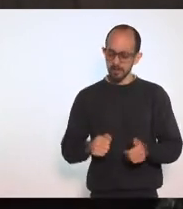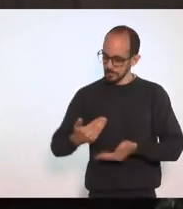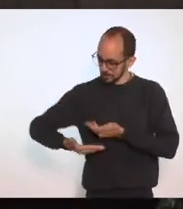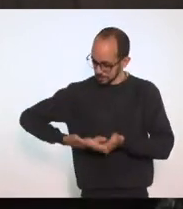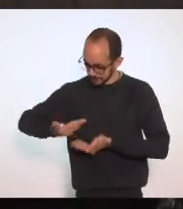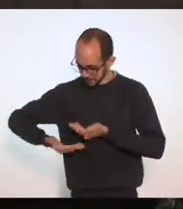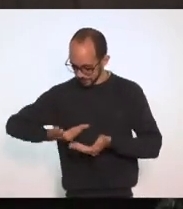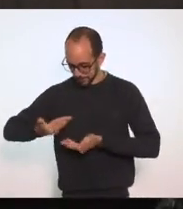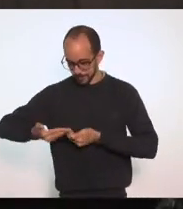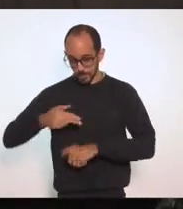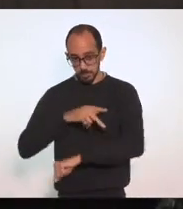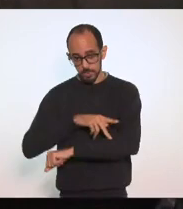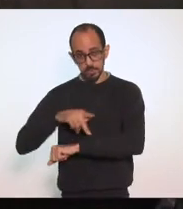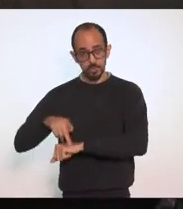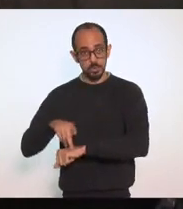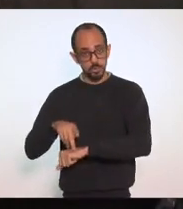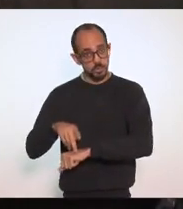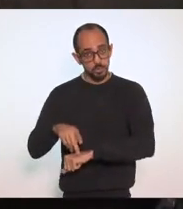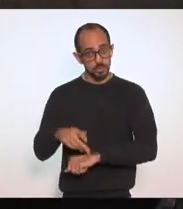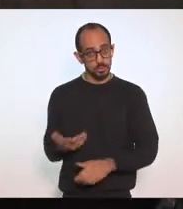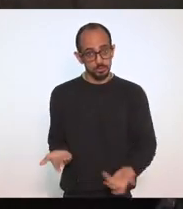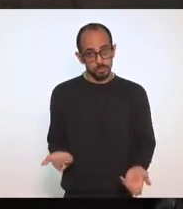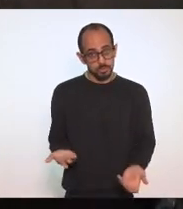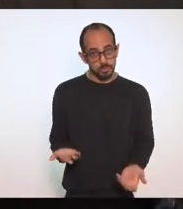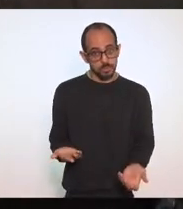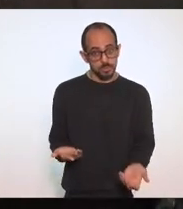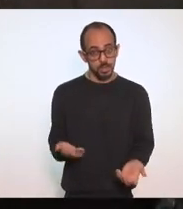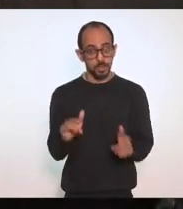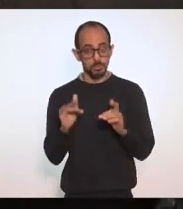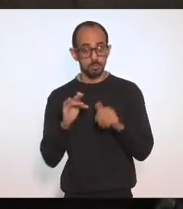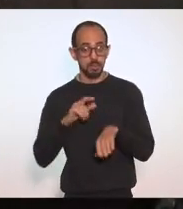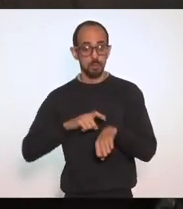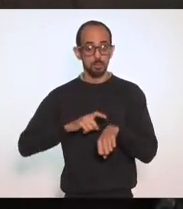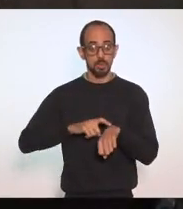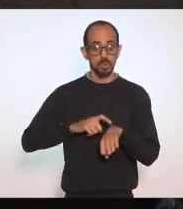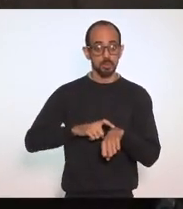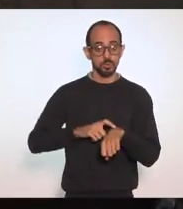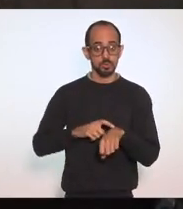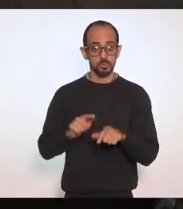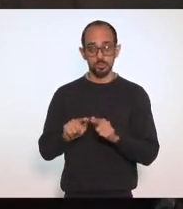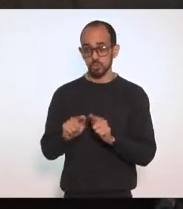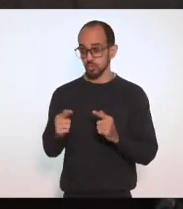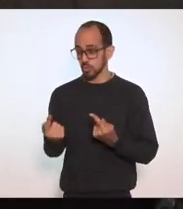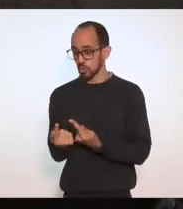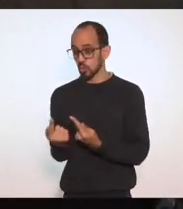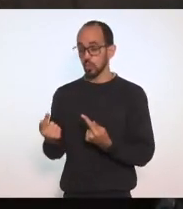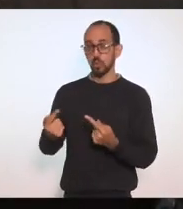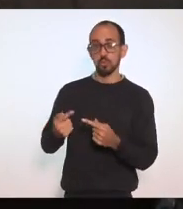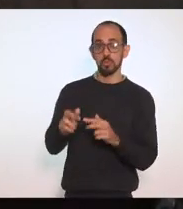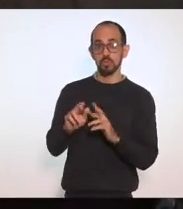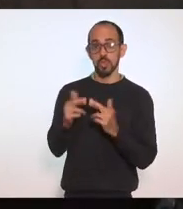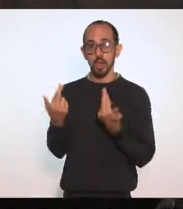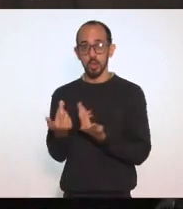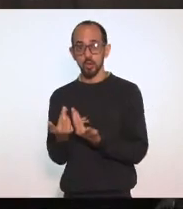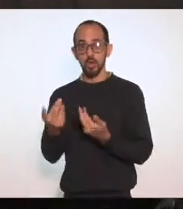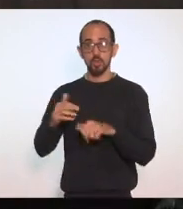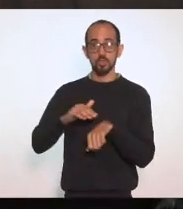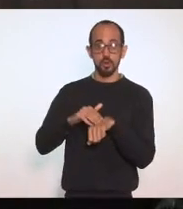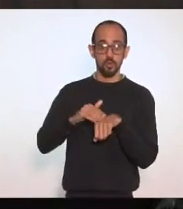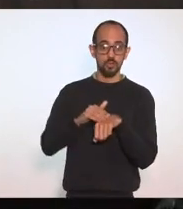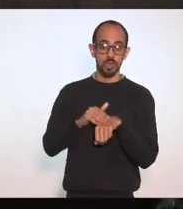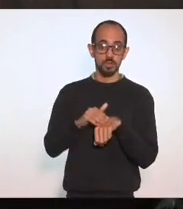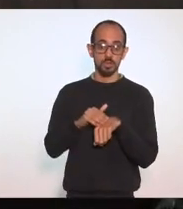trabalho Pedagógico Cotidiano Pequenos Momentos De agrupamento De reuniões De conversas Então